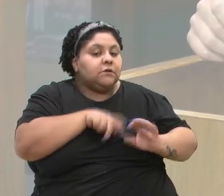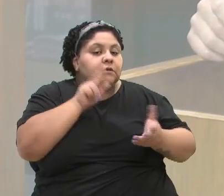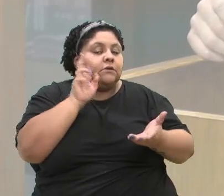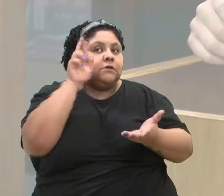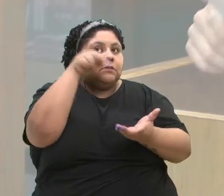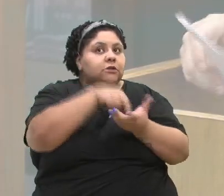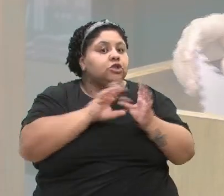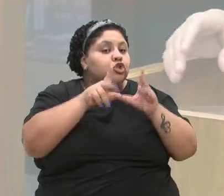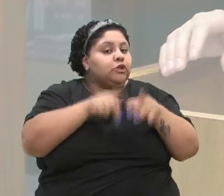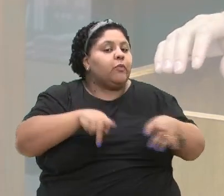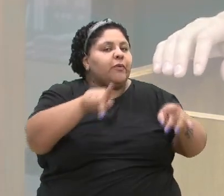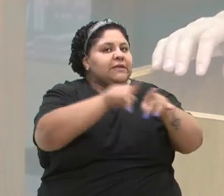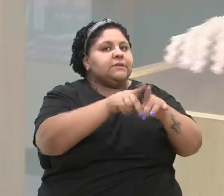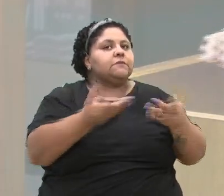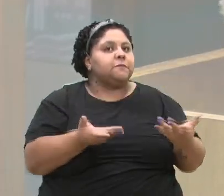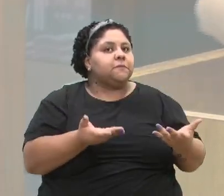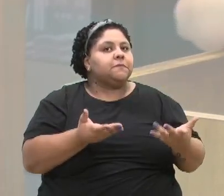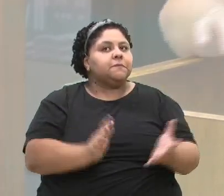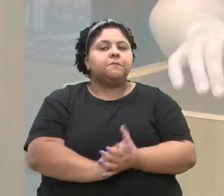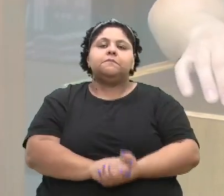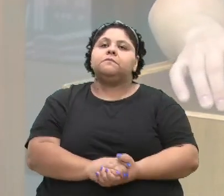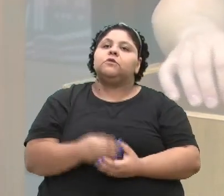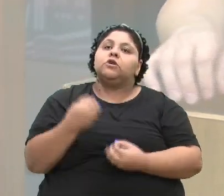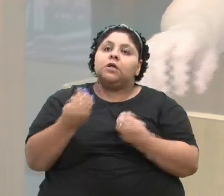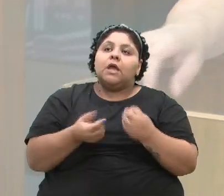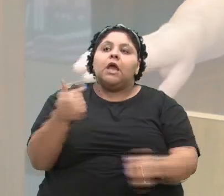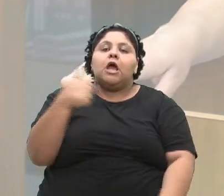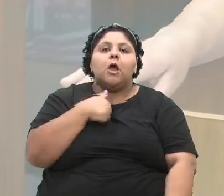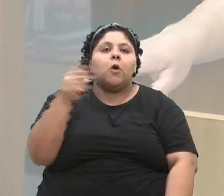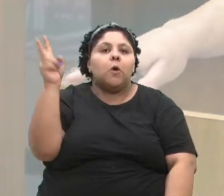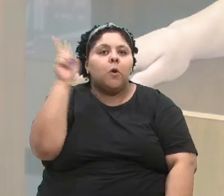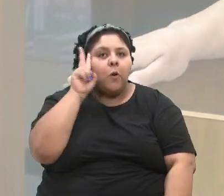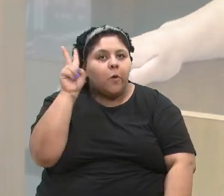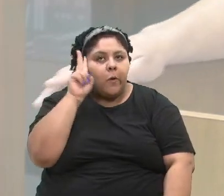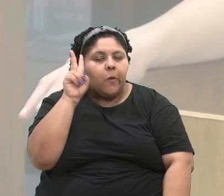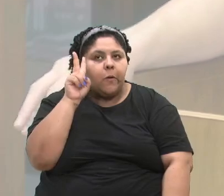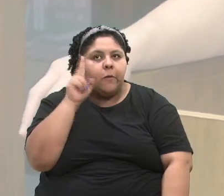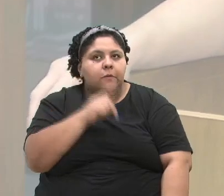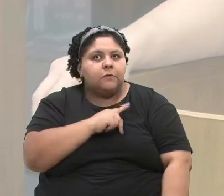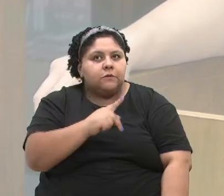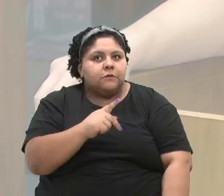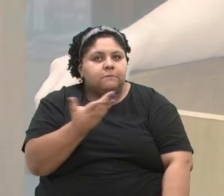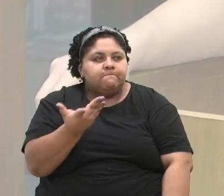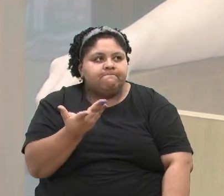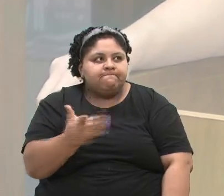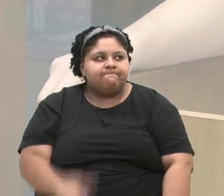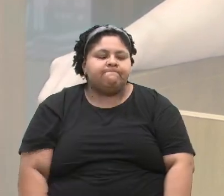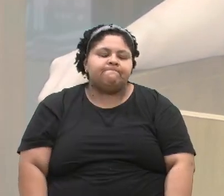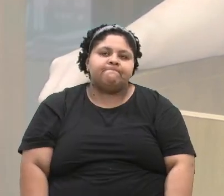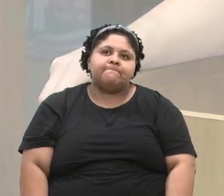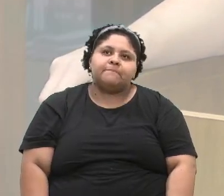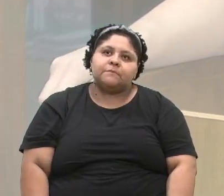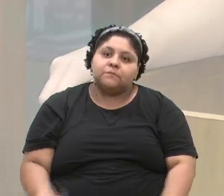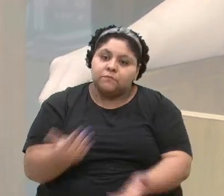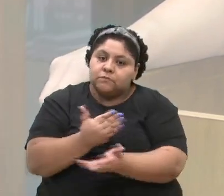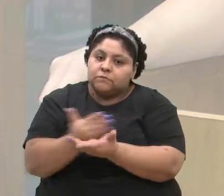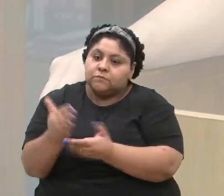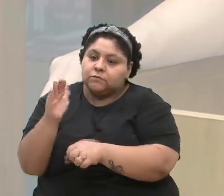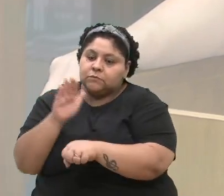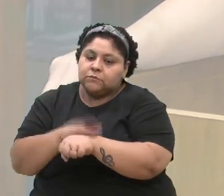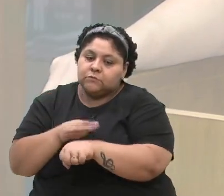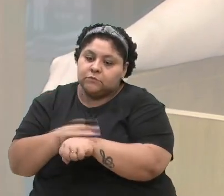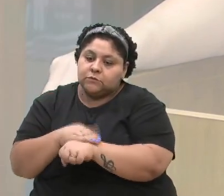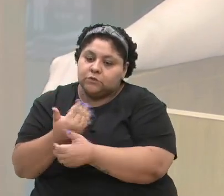toda a população. E com isso eu lembro, cara presidente, que a partir do momento que a senhora